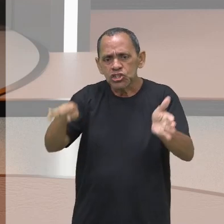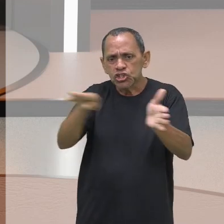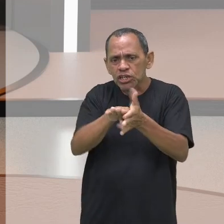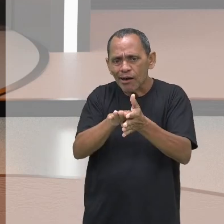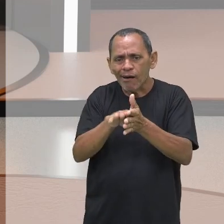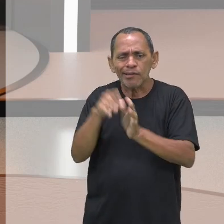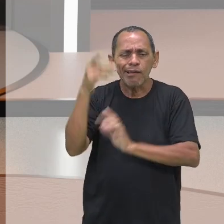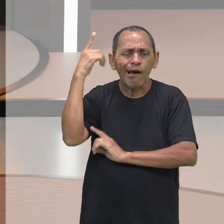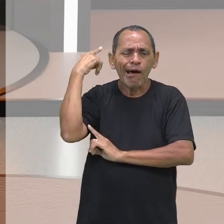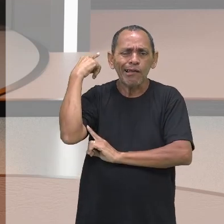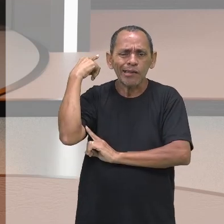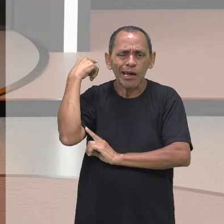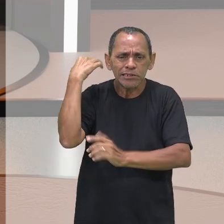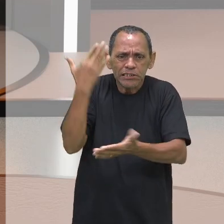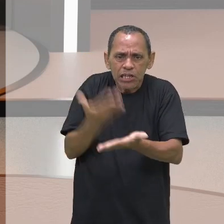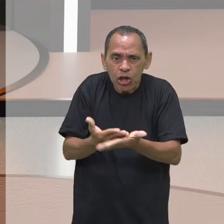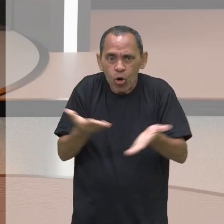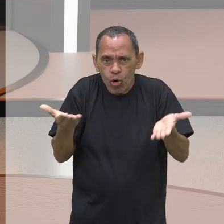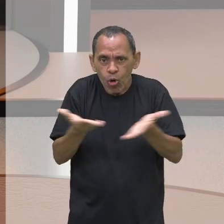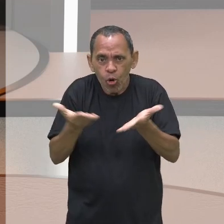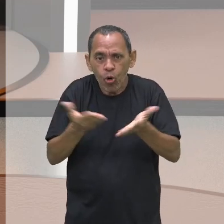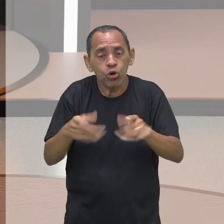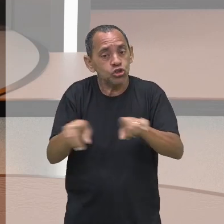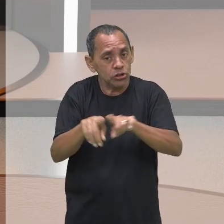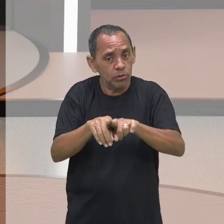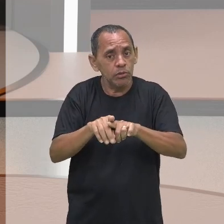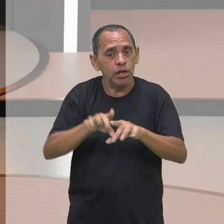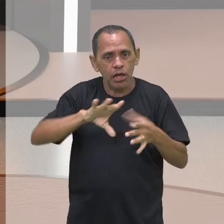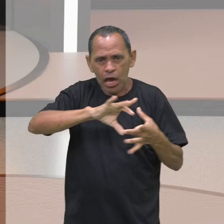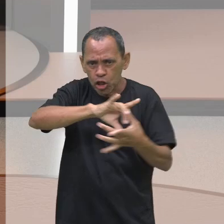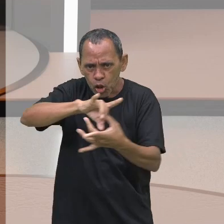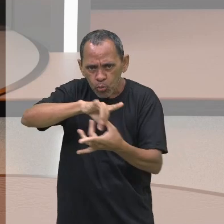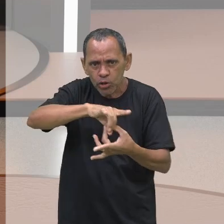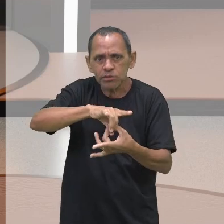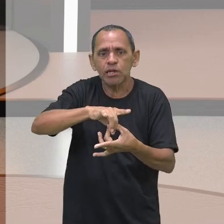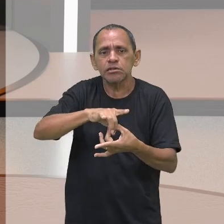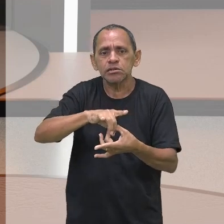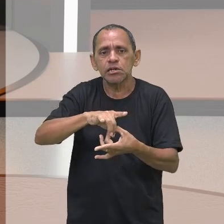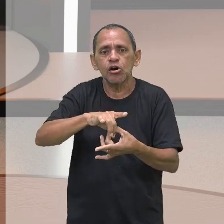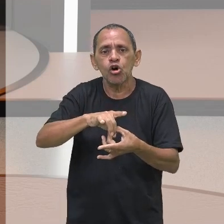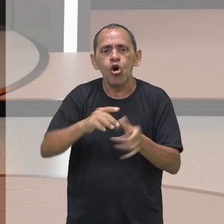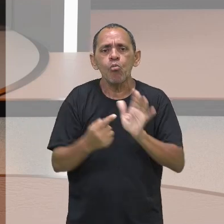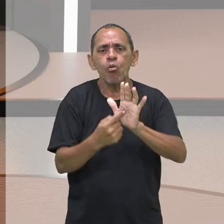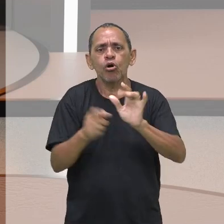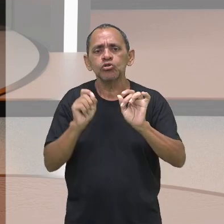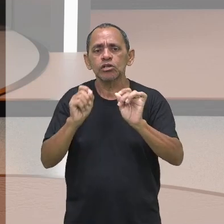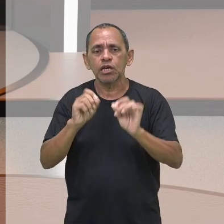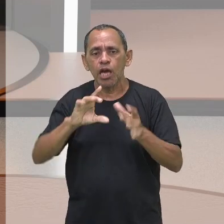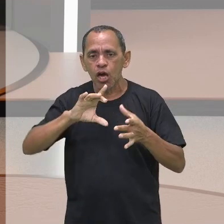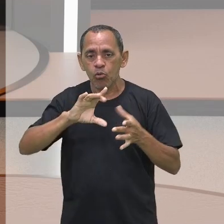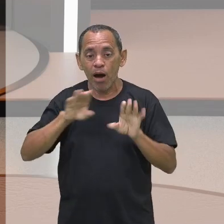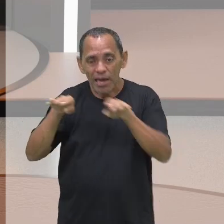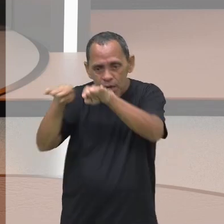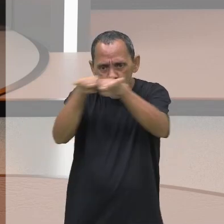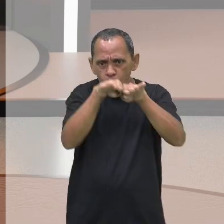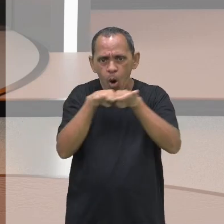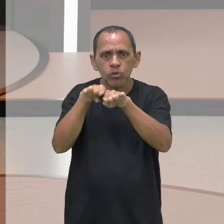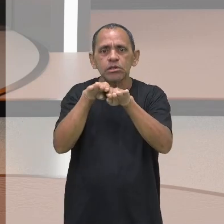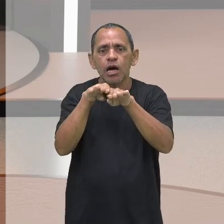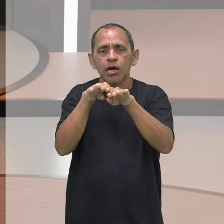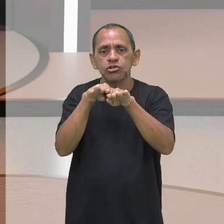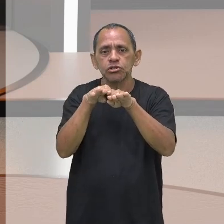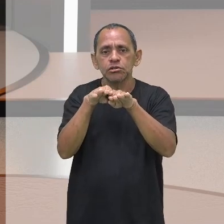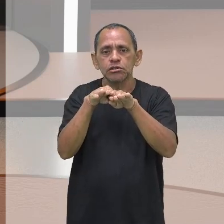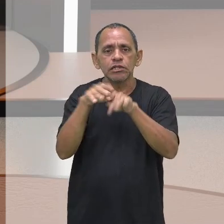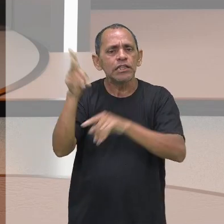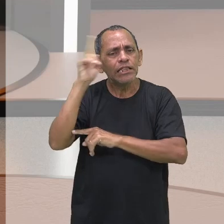chegada. A globalização trouxe esse efeito de causar uma homogeneização. É só lembrar de química.